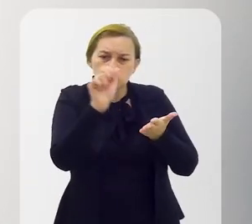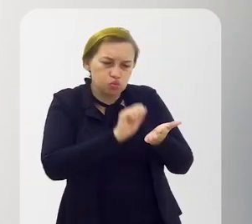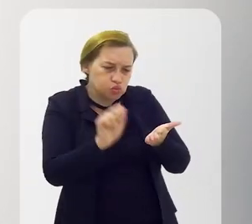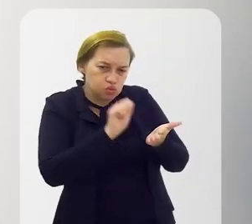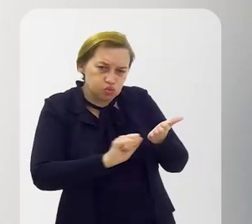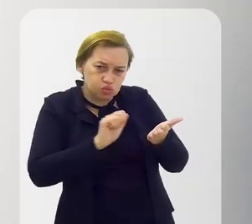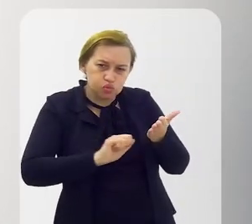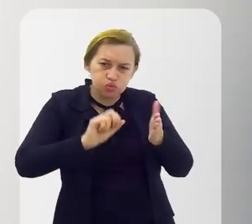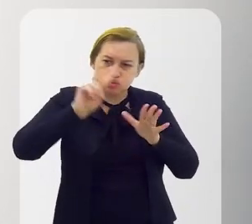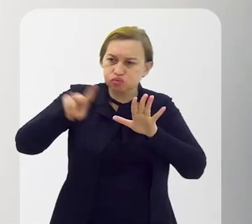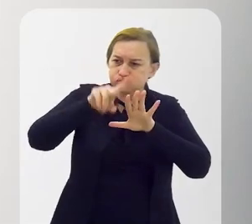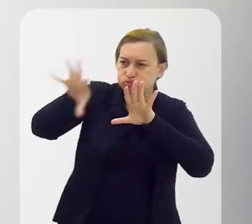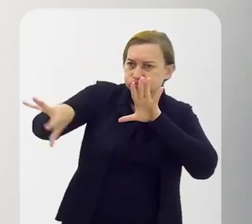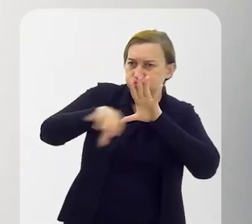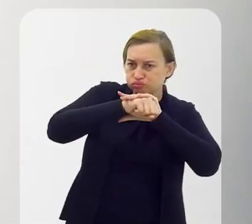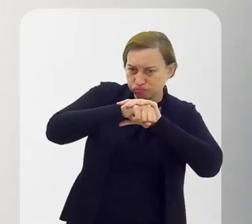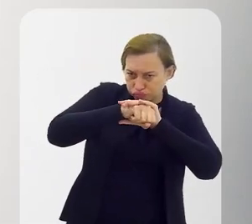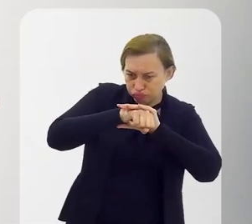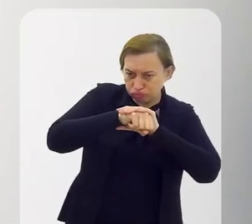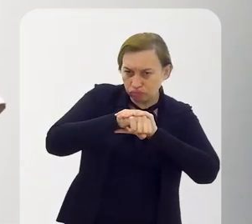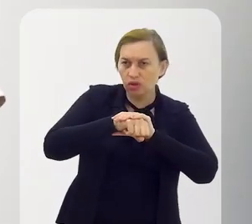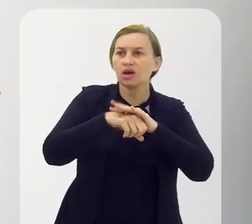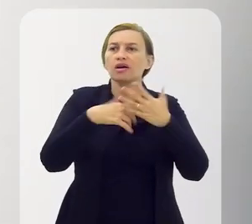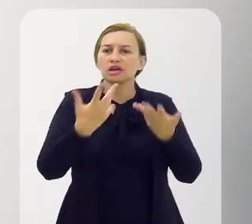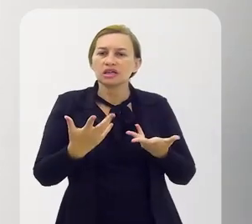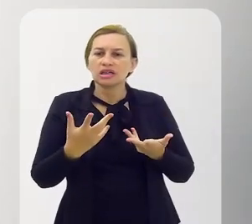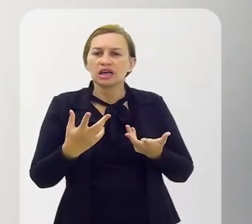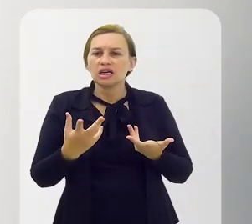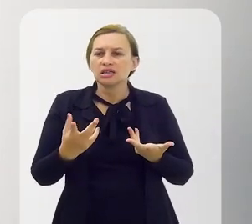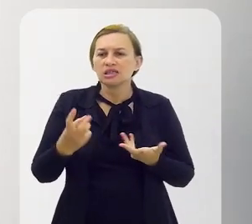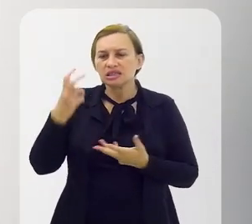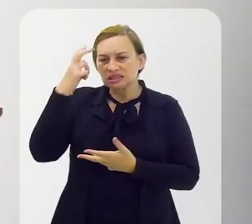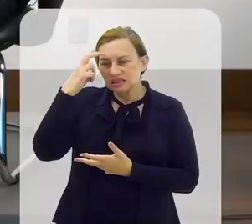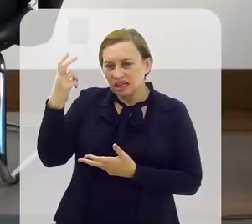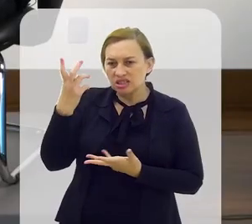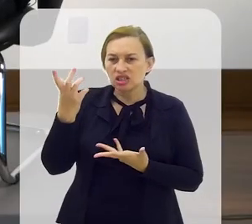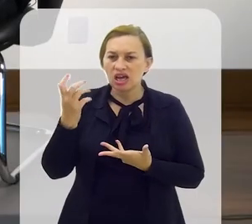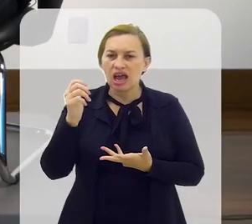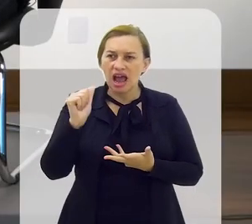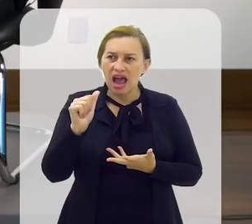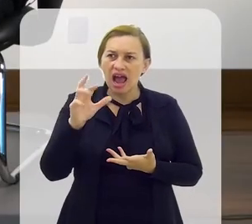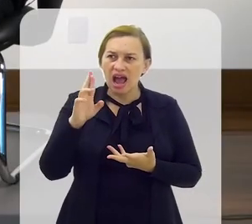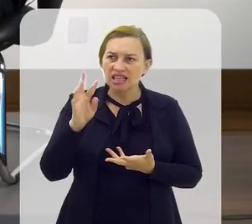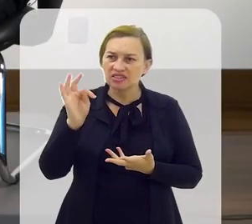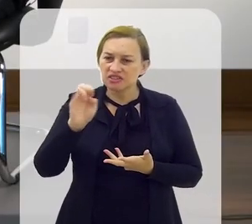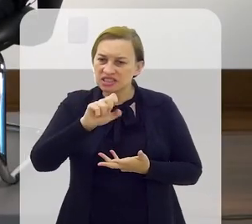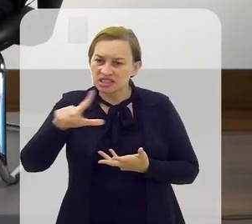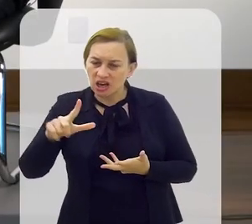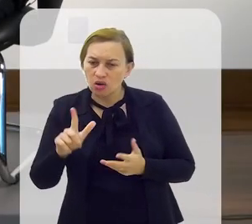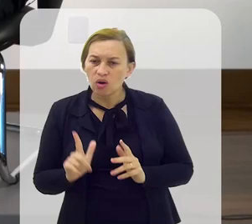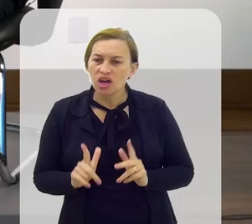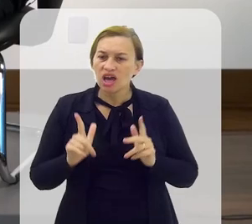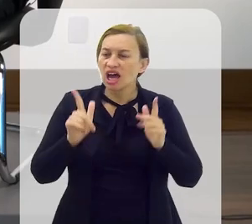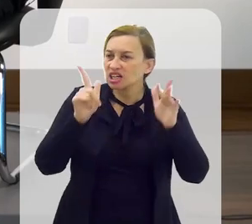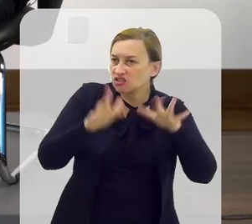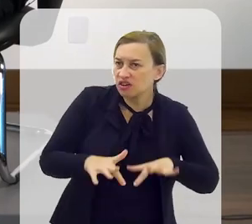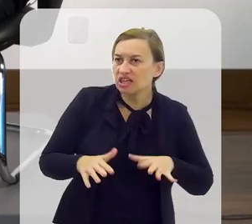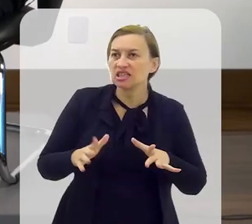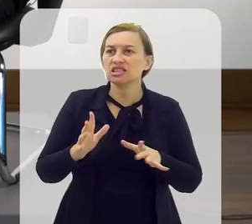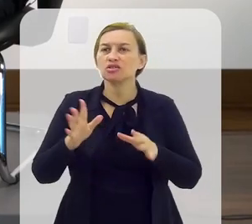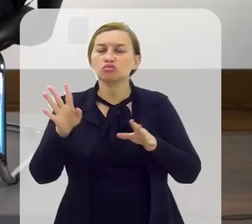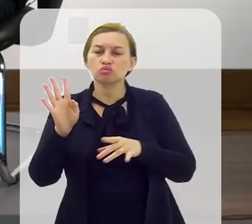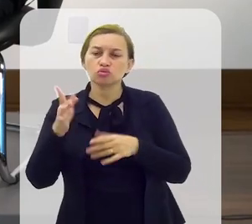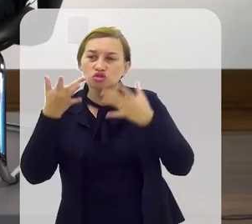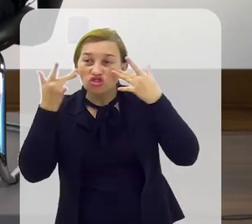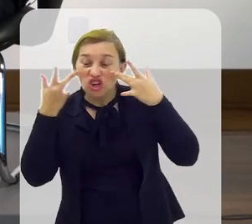dos direitos autorais no audiovisual Por causa da coisa da inteligência artificial e tal Então, já pensando nisso Da diferença do teatro para o